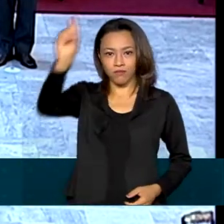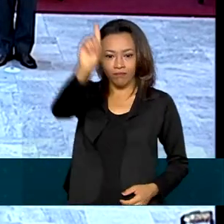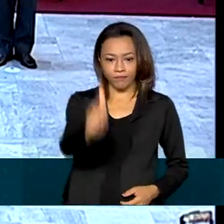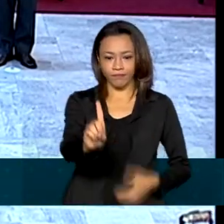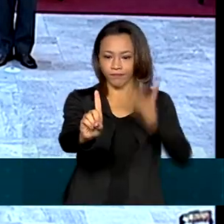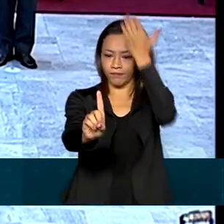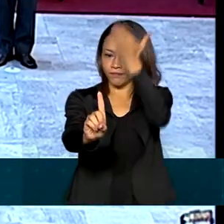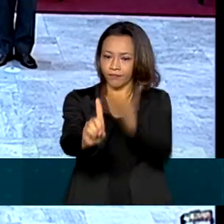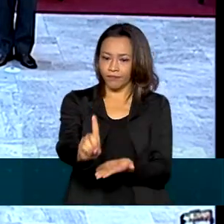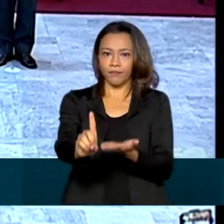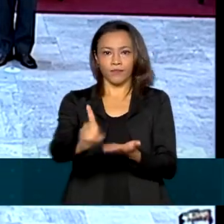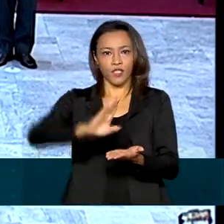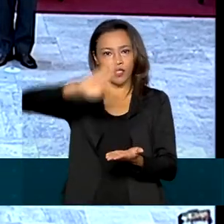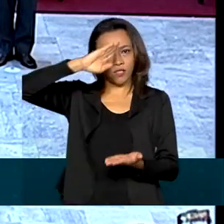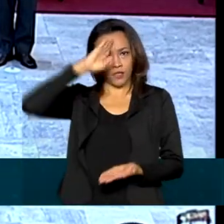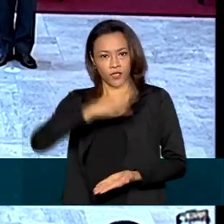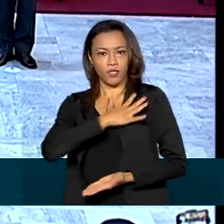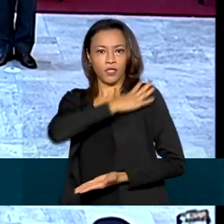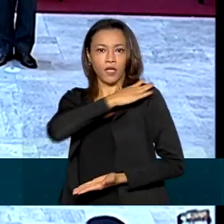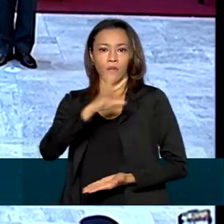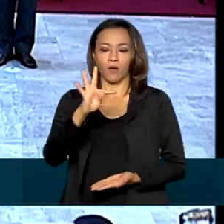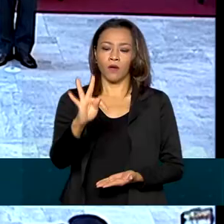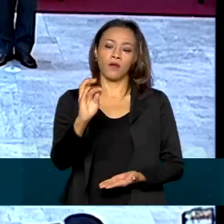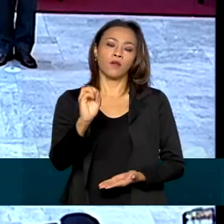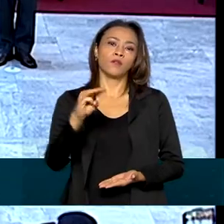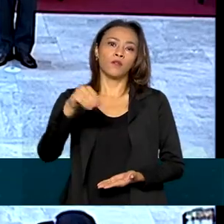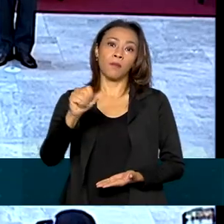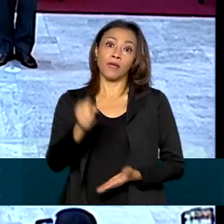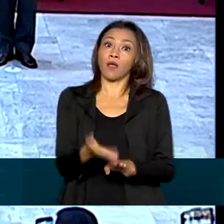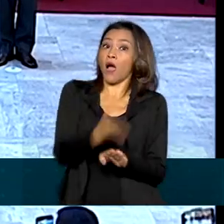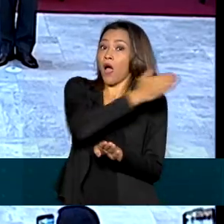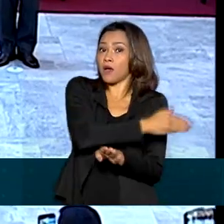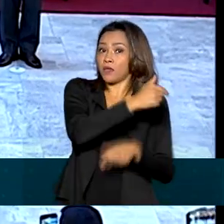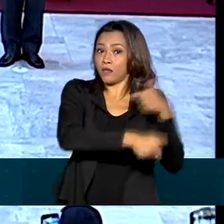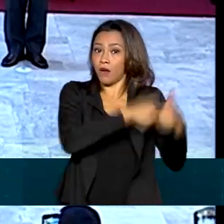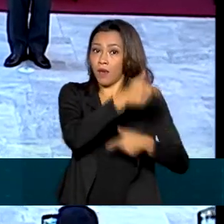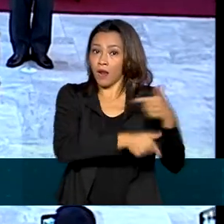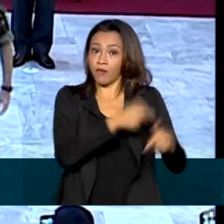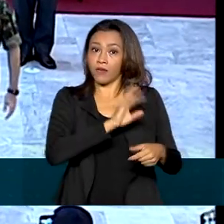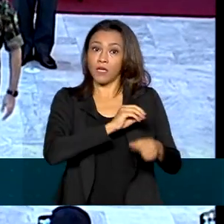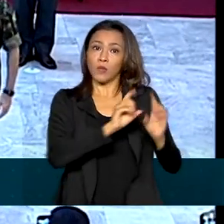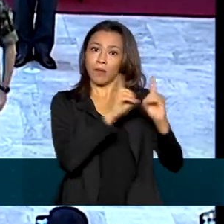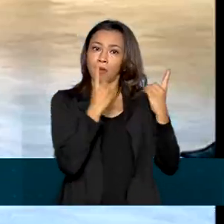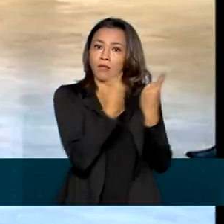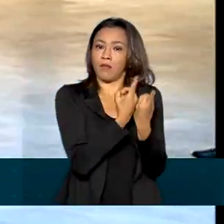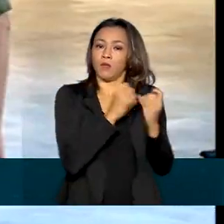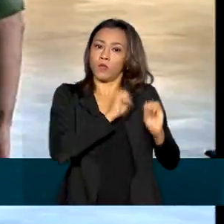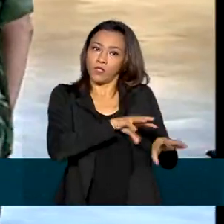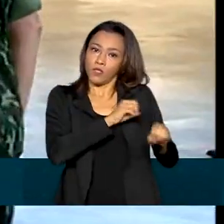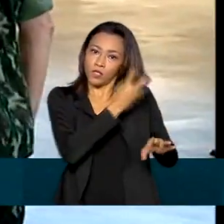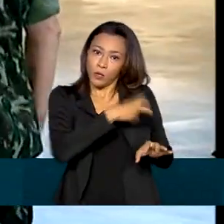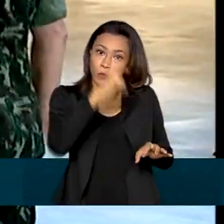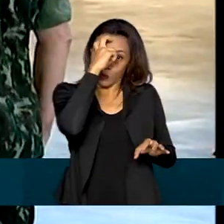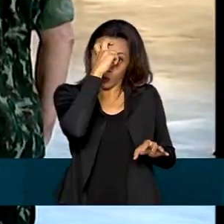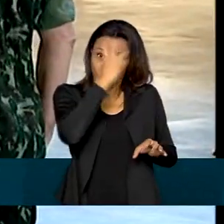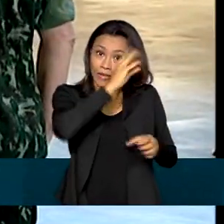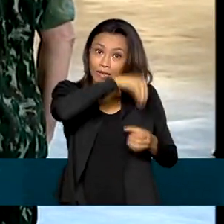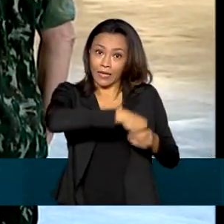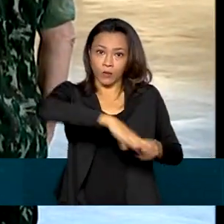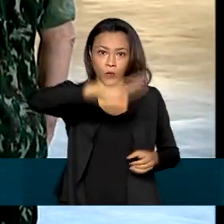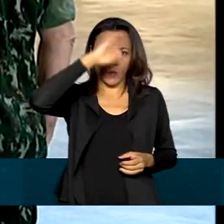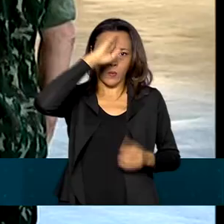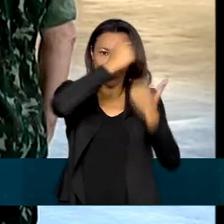o general Tomás, exercia o cargo de chefe do Departamento de Educação e Cultura do Exército. Entre outros